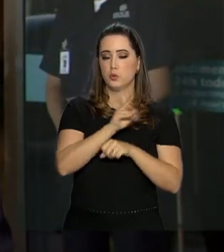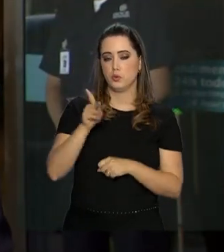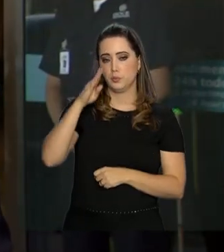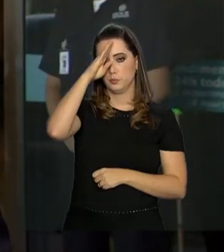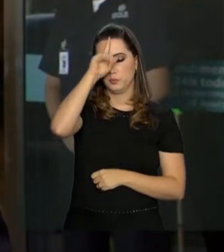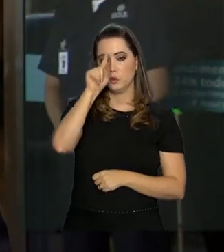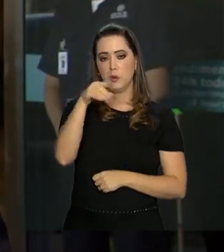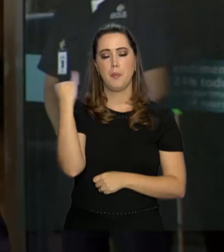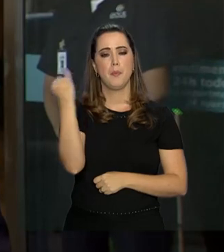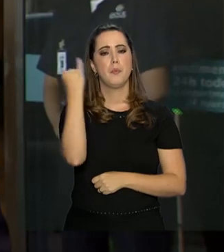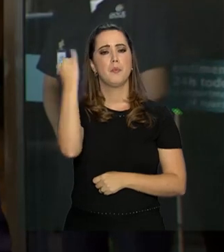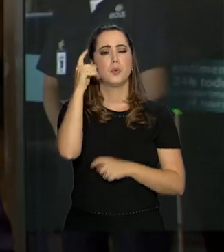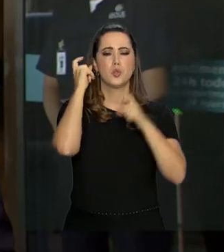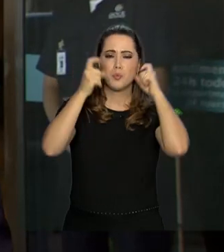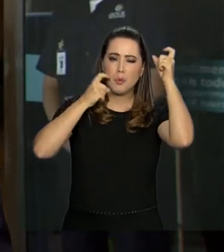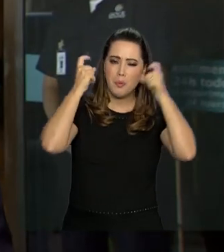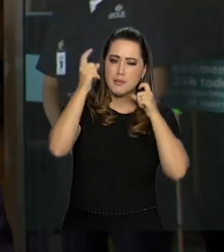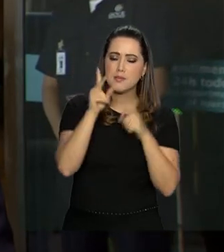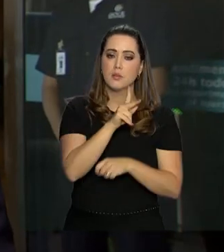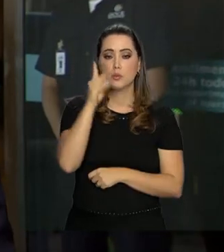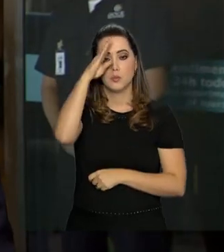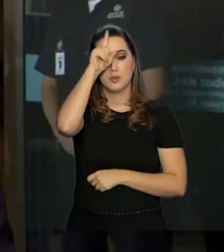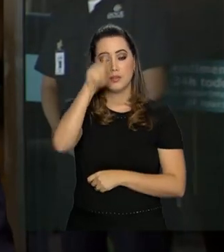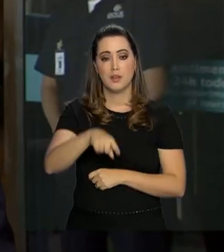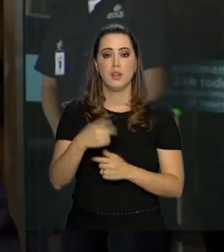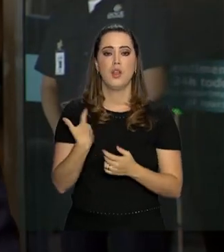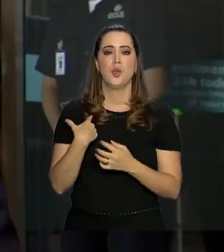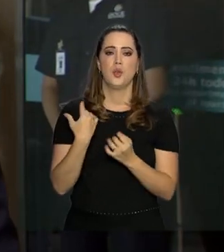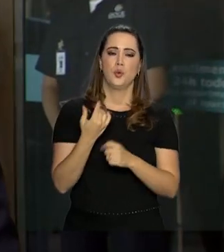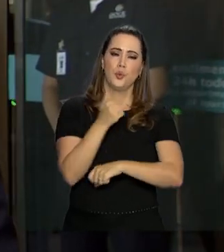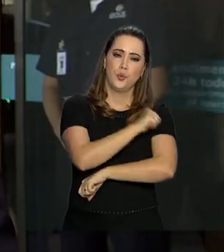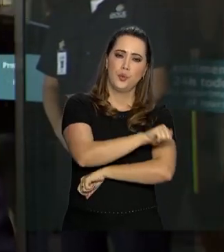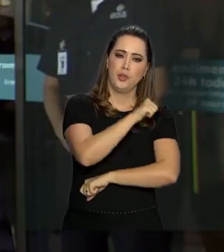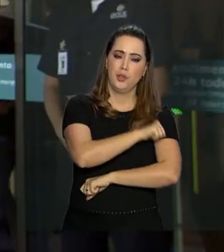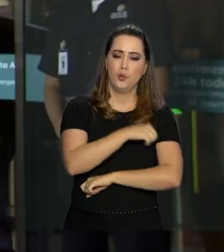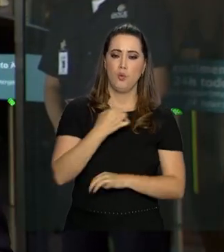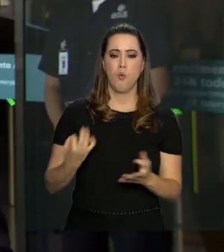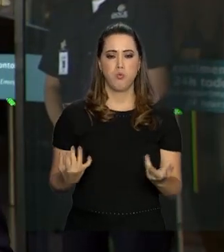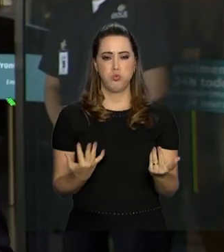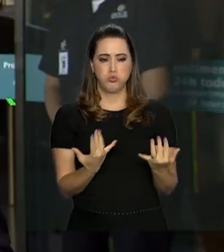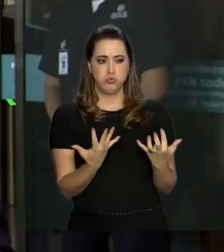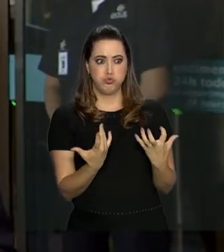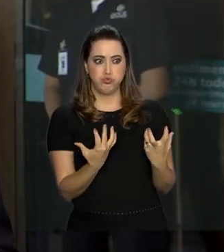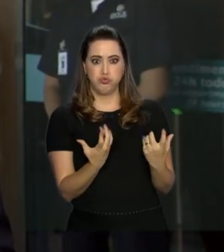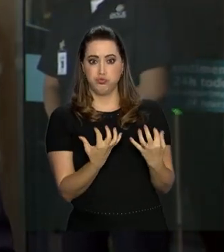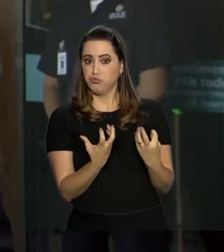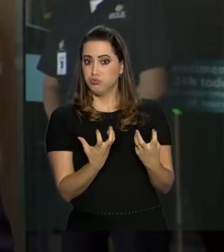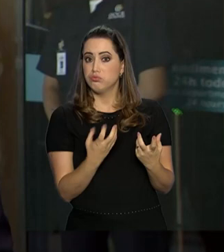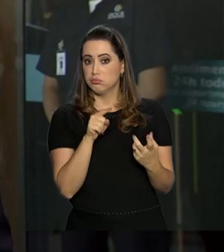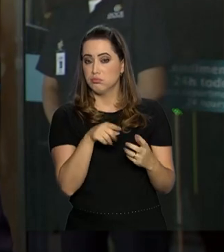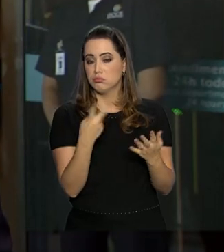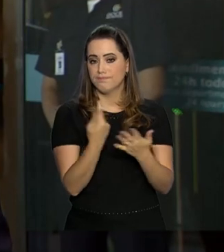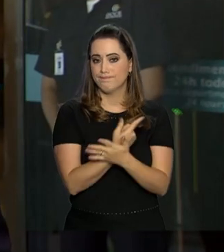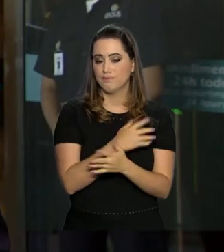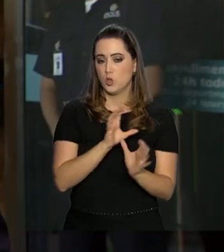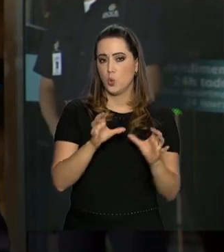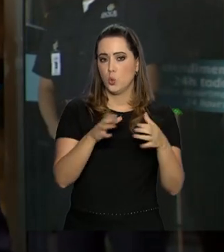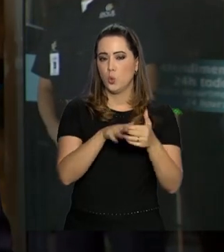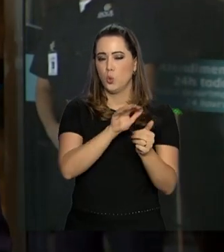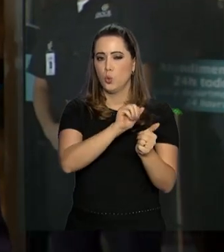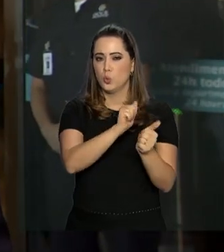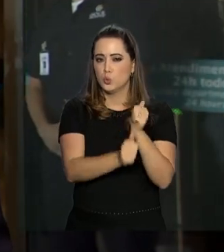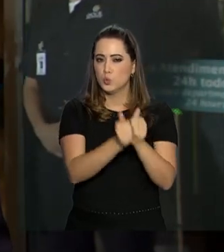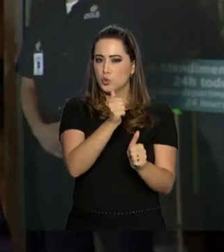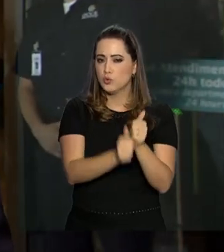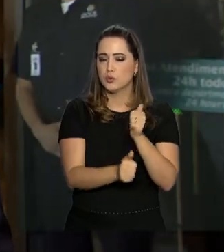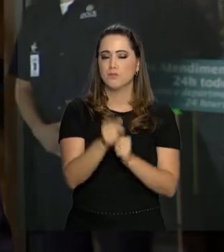justamente a situação no Rio de Janeiro, onde um incêndio tomou conta do centro de treinamento do clube de regatas Flamengo,